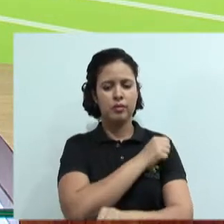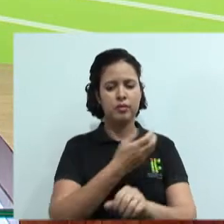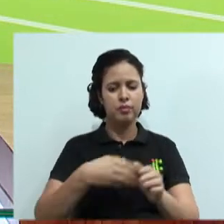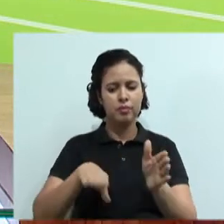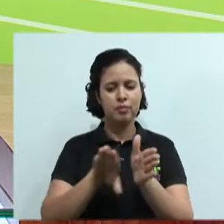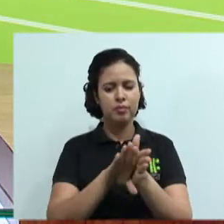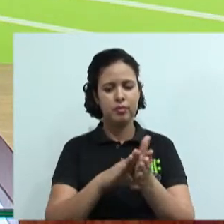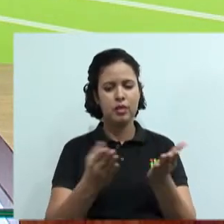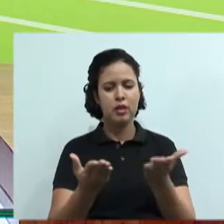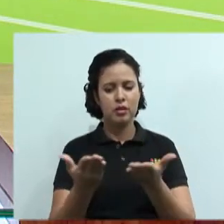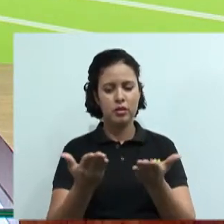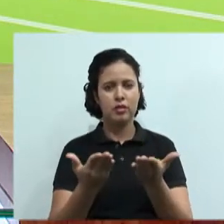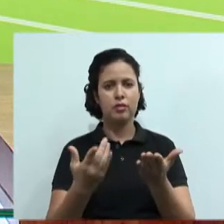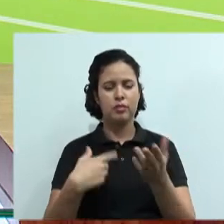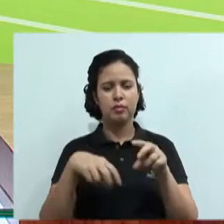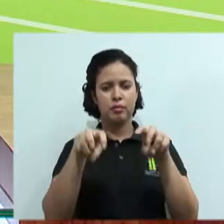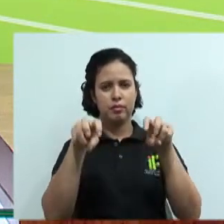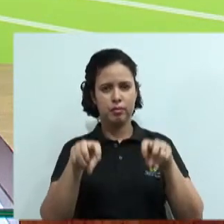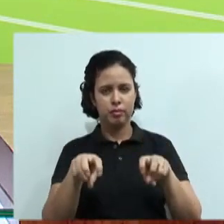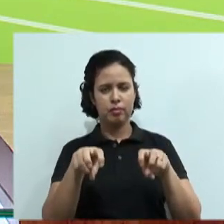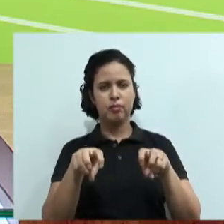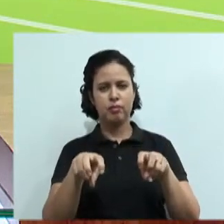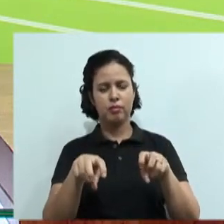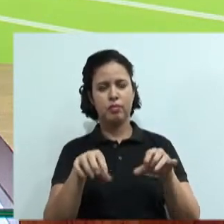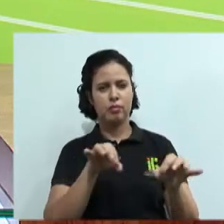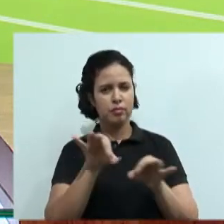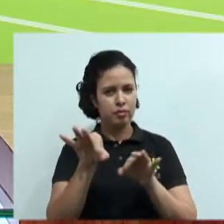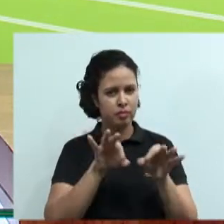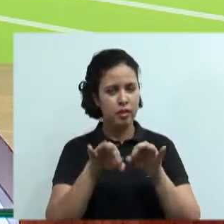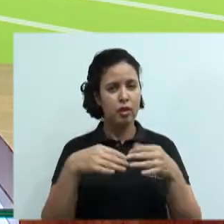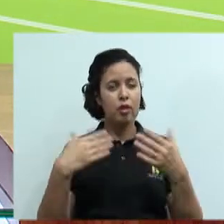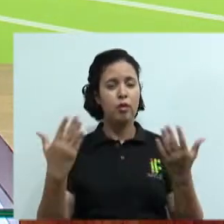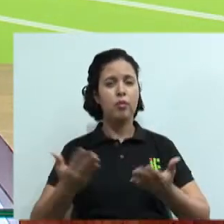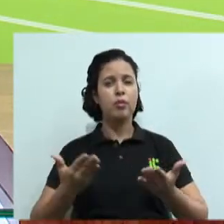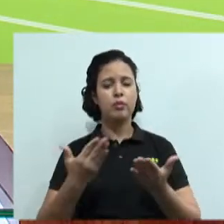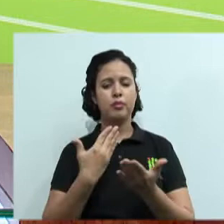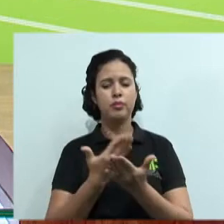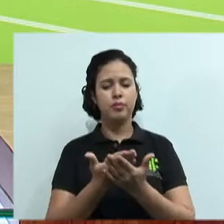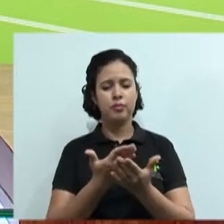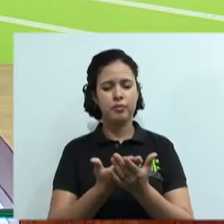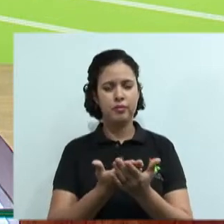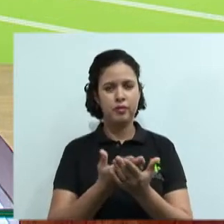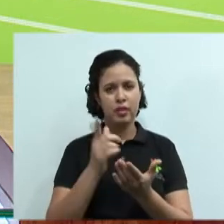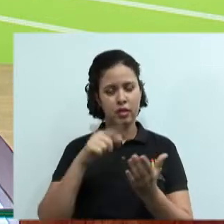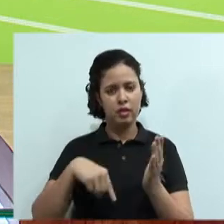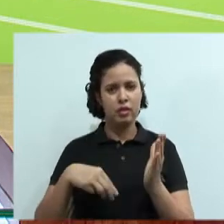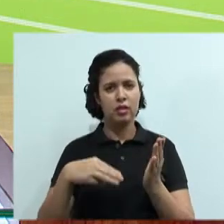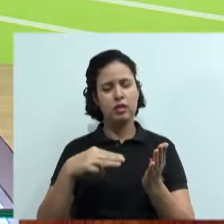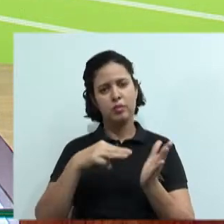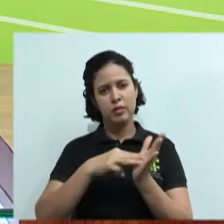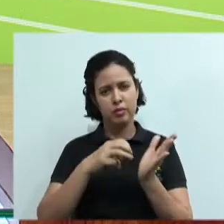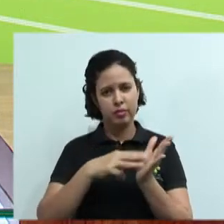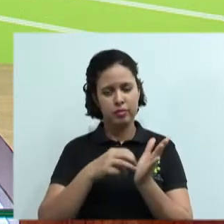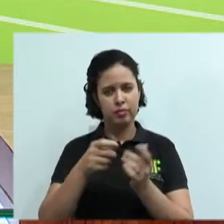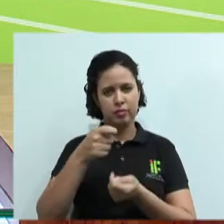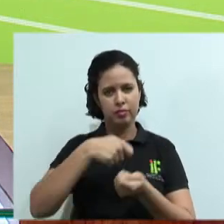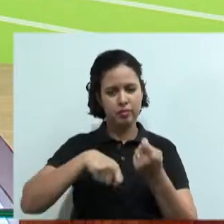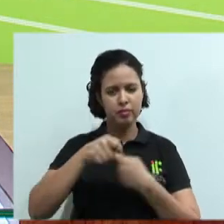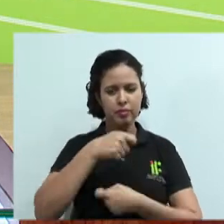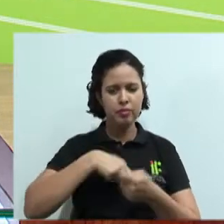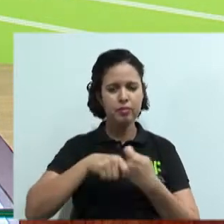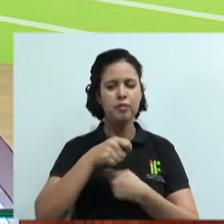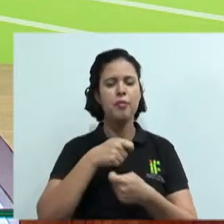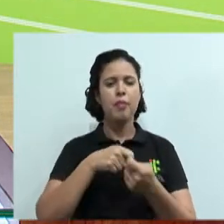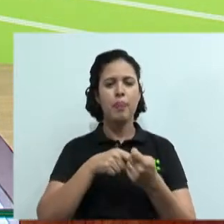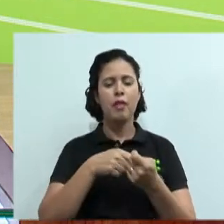à vontade, se acomodem e se preparem, porque a aula, hoje, nós vamos trabalhar essa metodologia de negociação, os